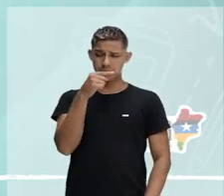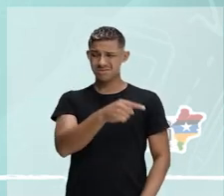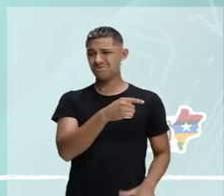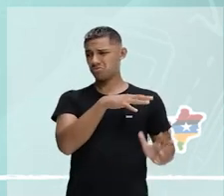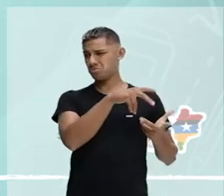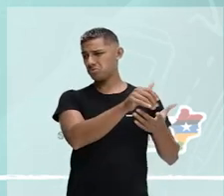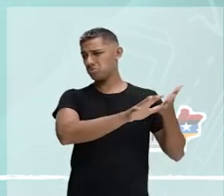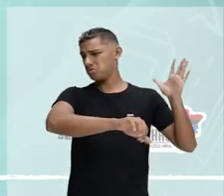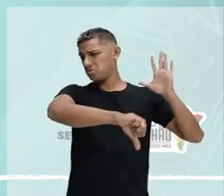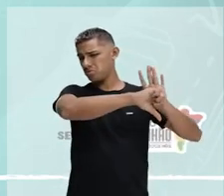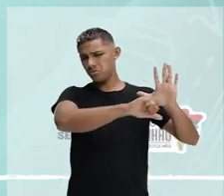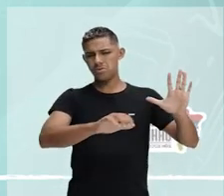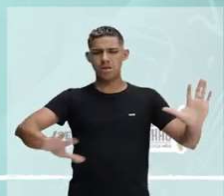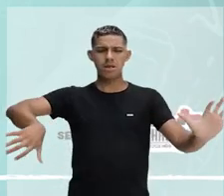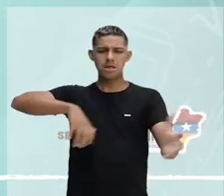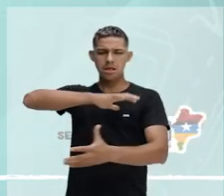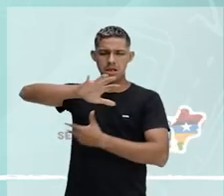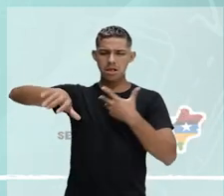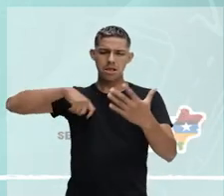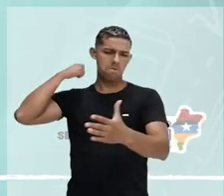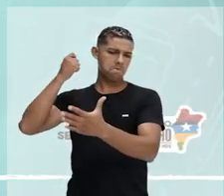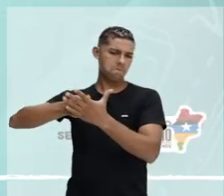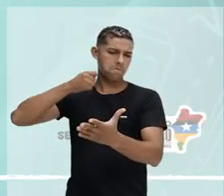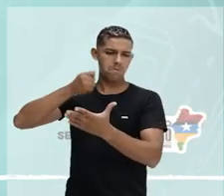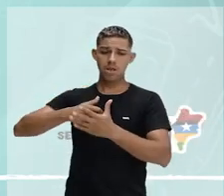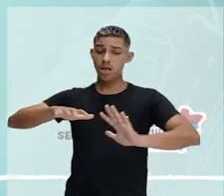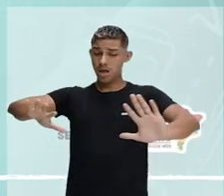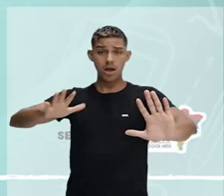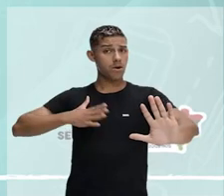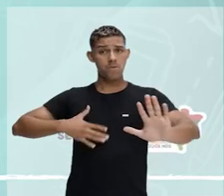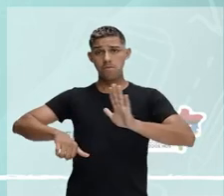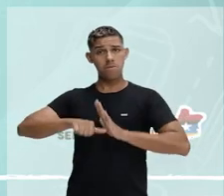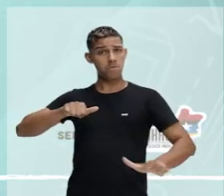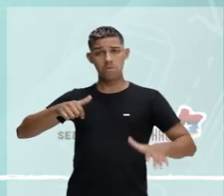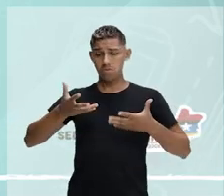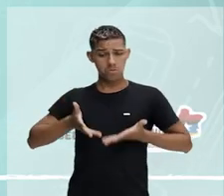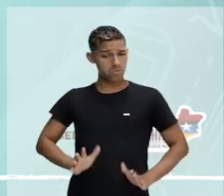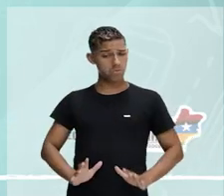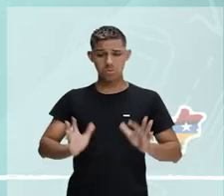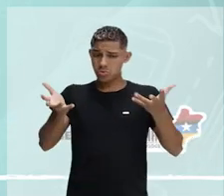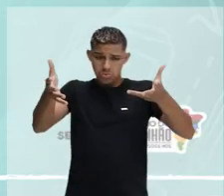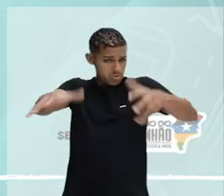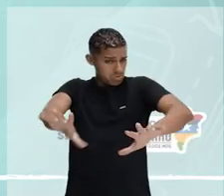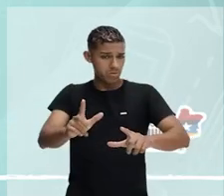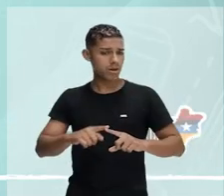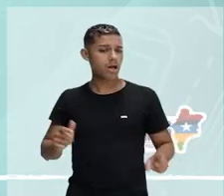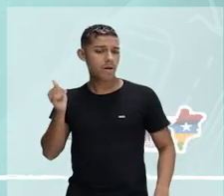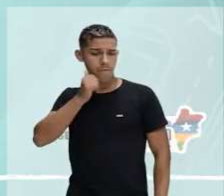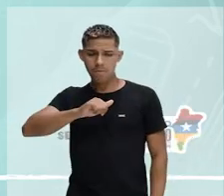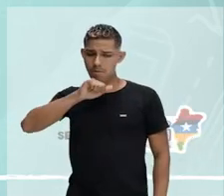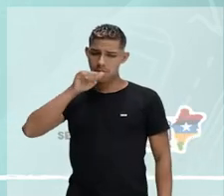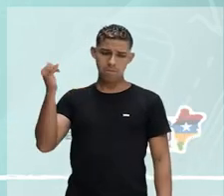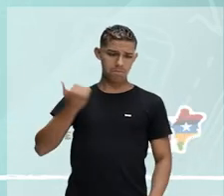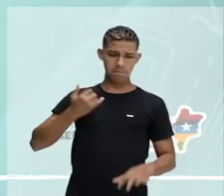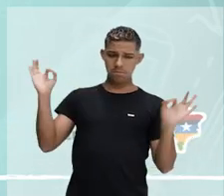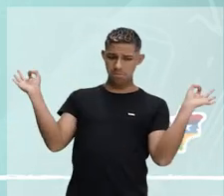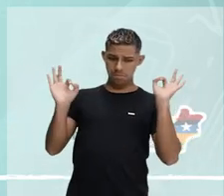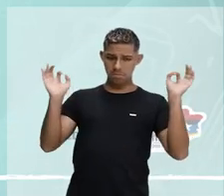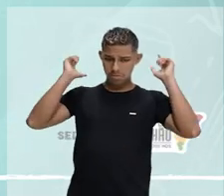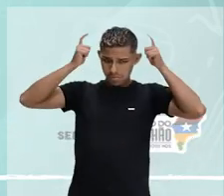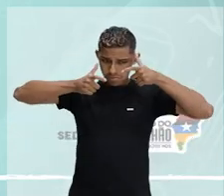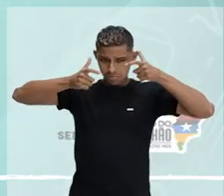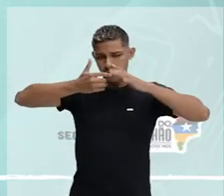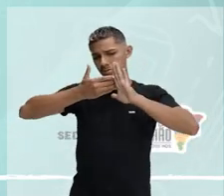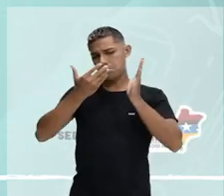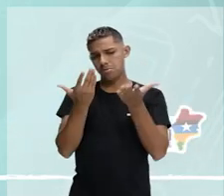eu tinha feito uma greve. Porém, não tinha nascido. Minha mãe não me dizia a queda da monarquia. Eu nasci e fui